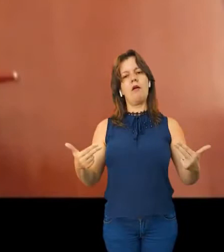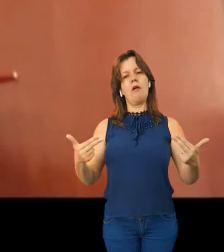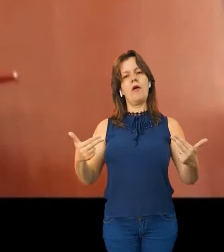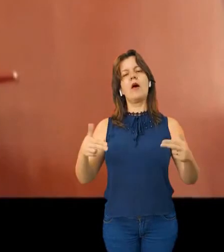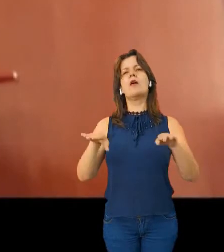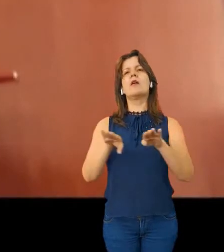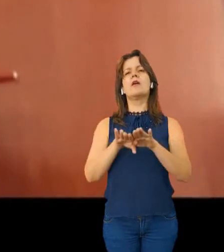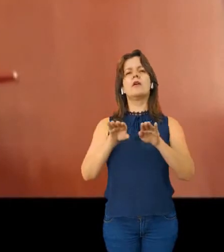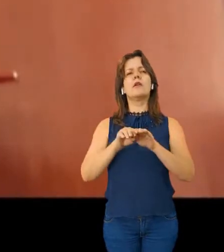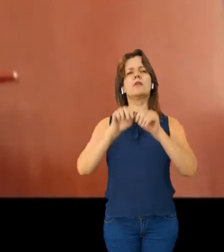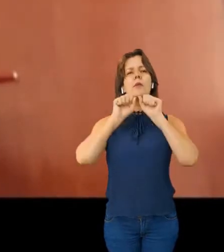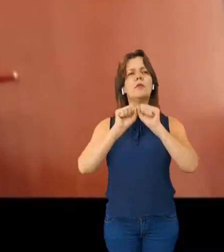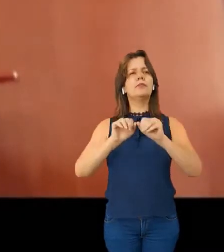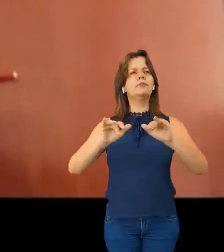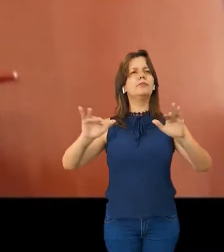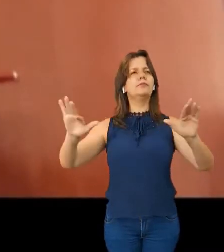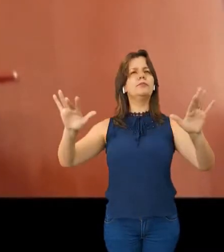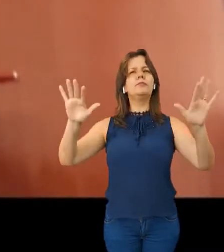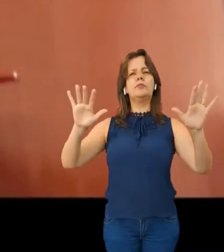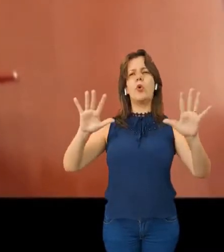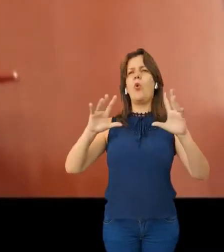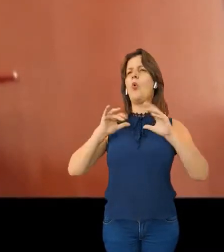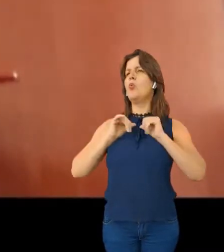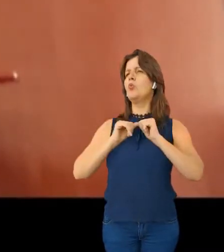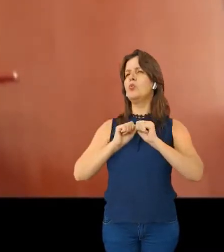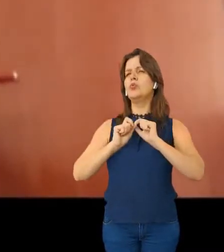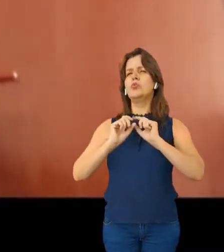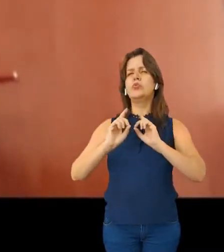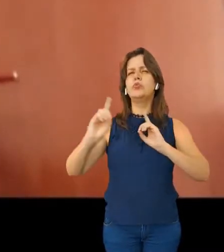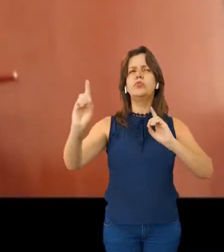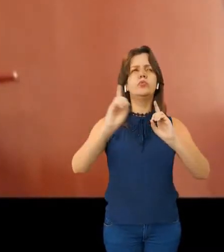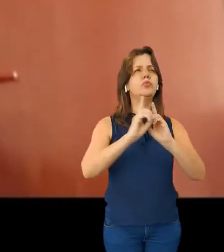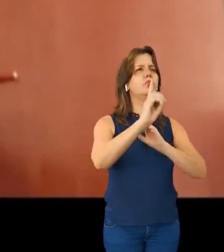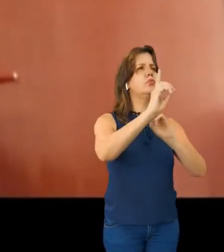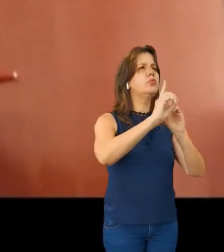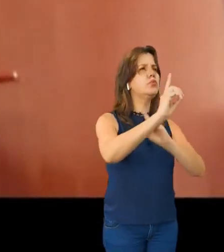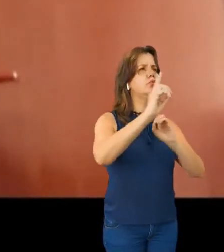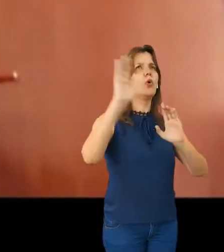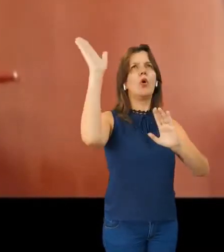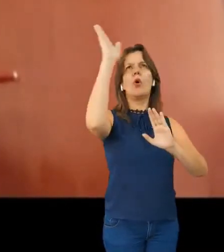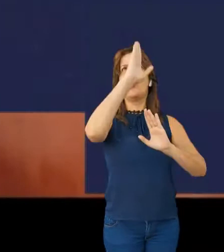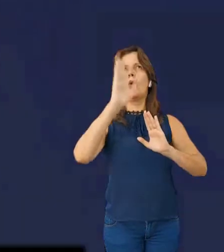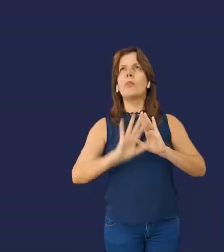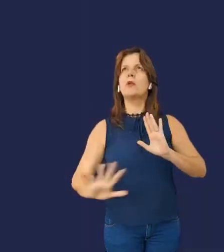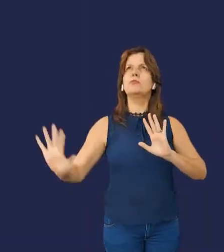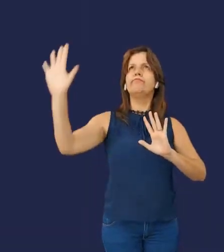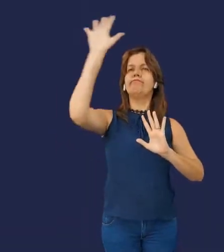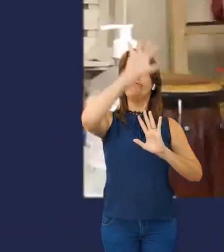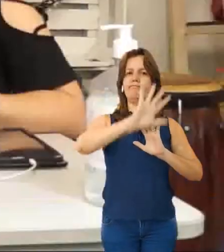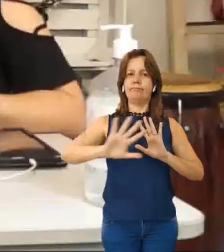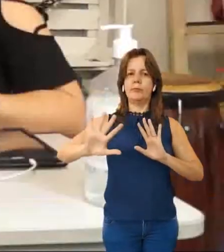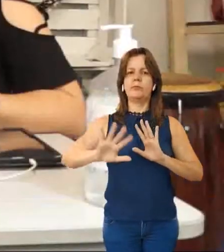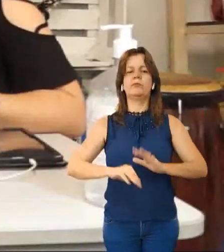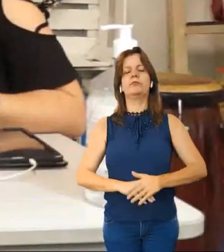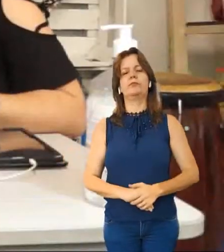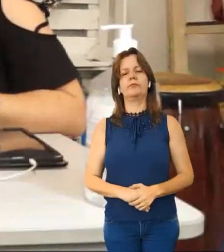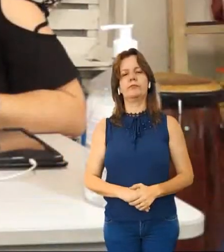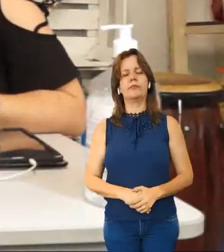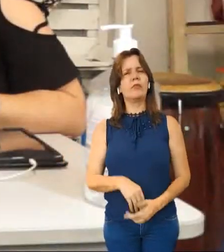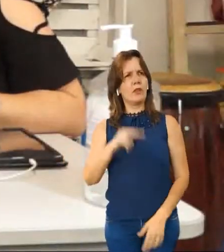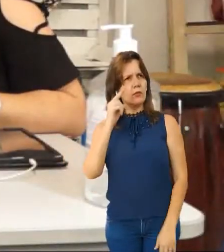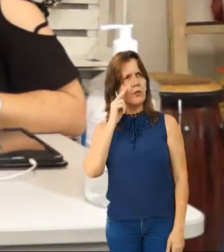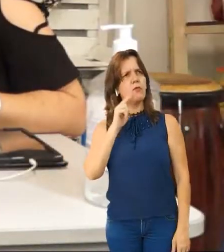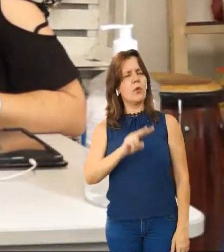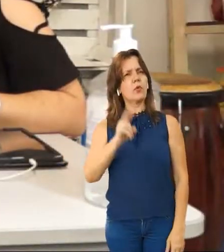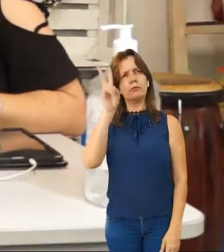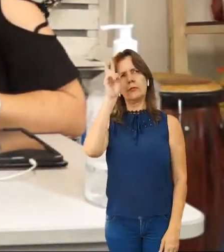e se espalhar pelos mais longínquos recantos do território nacional. Vocês